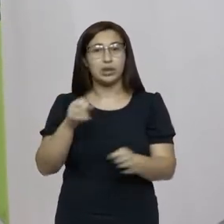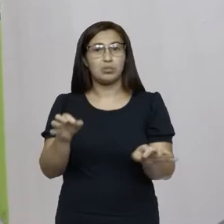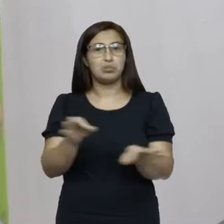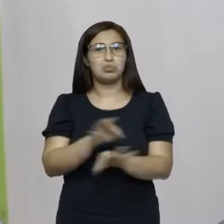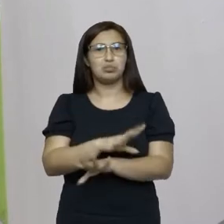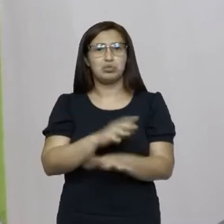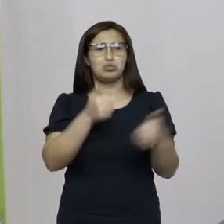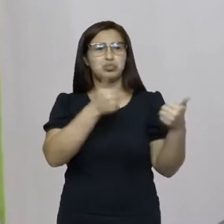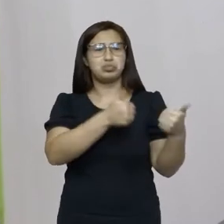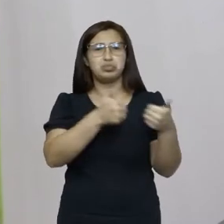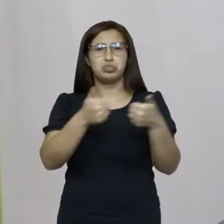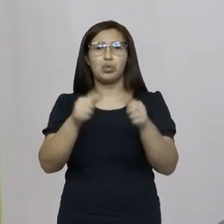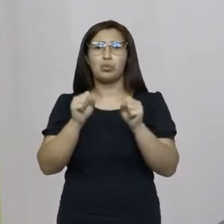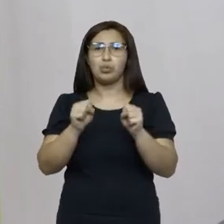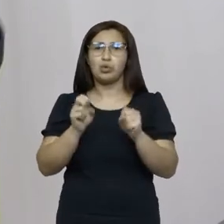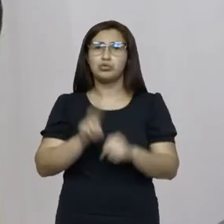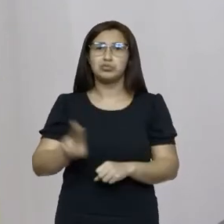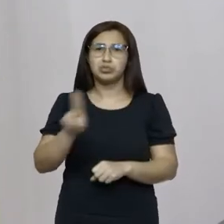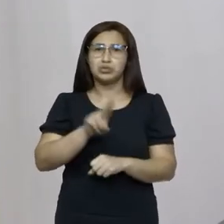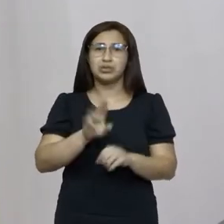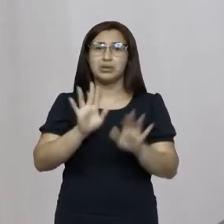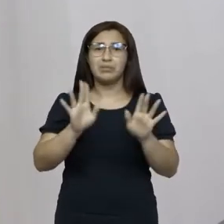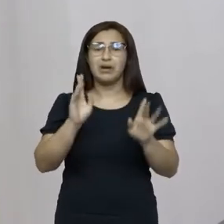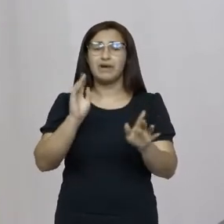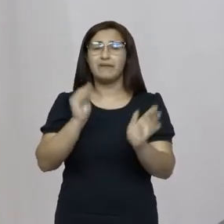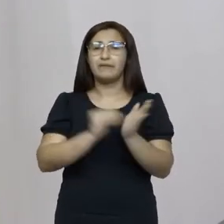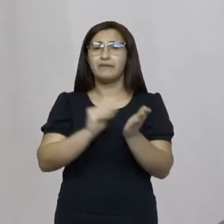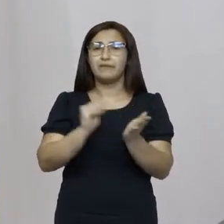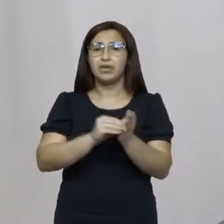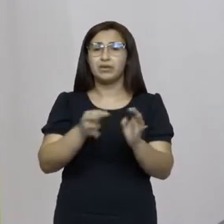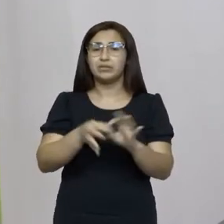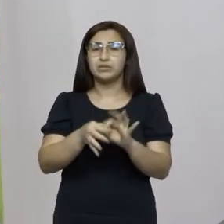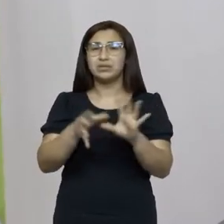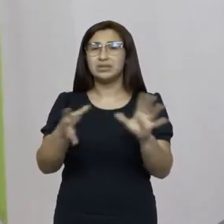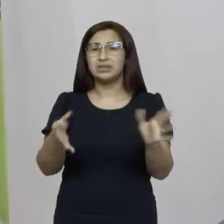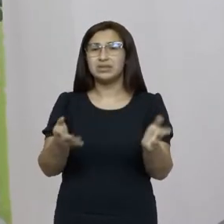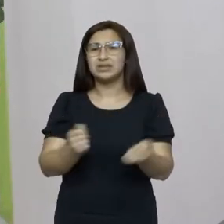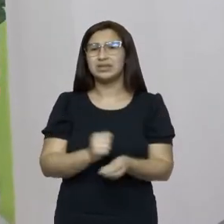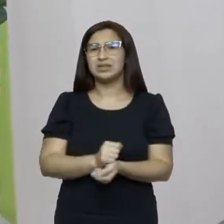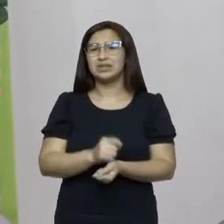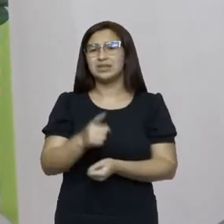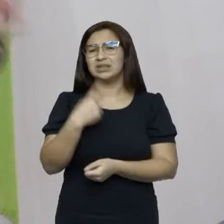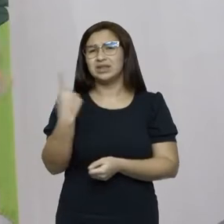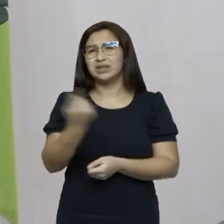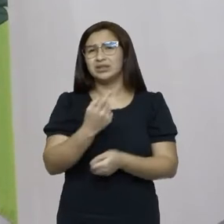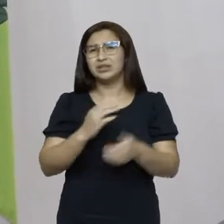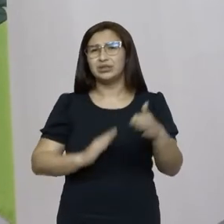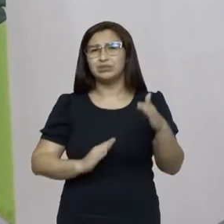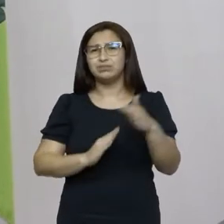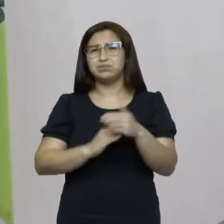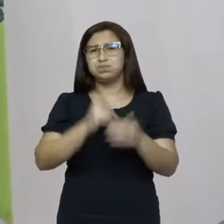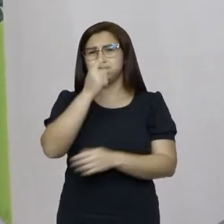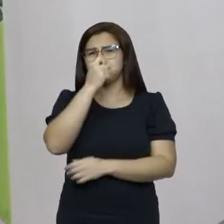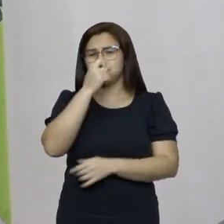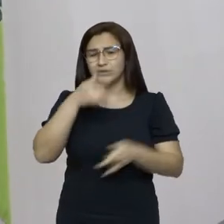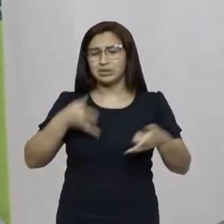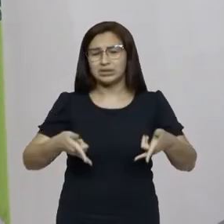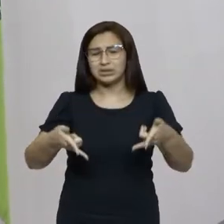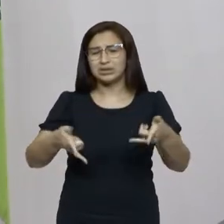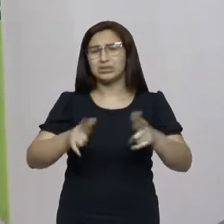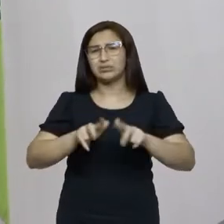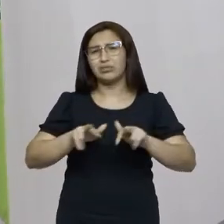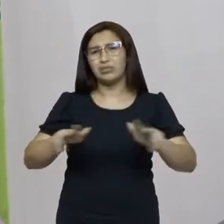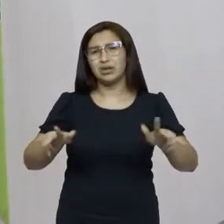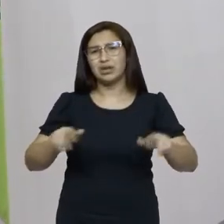só falta o credenciamento e nós estamos colapsados nos leitos de UTI porque que não há esse credenciamento